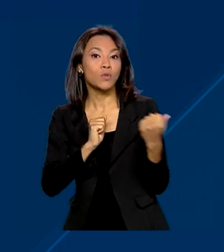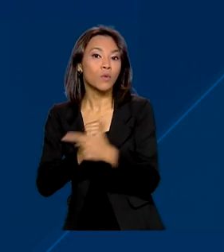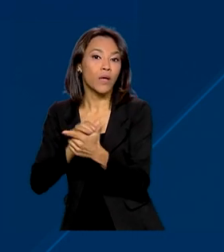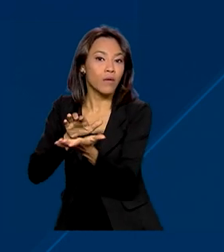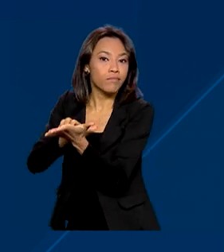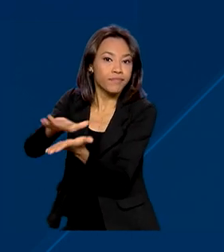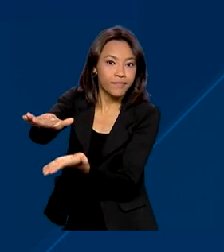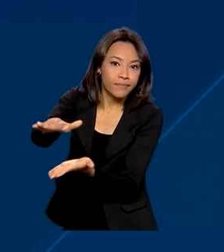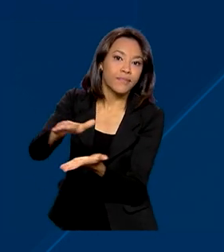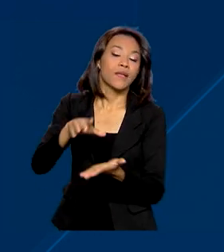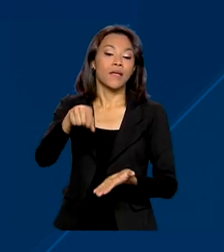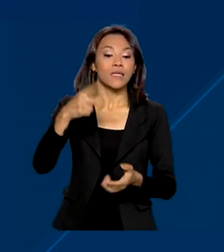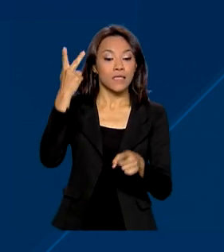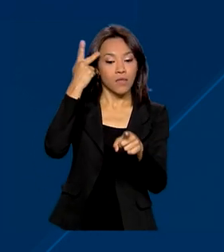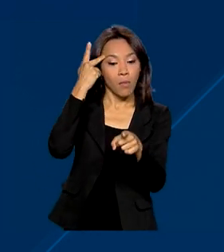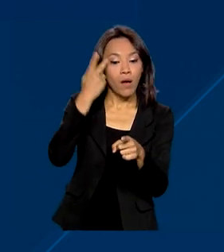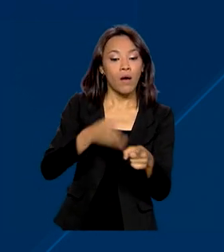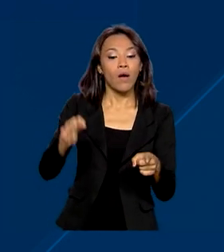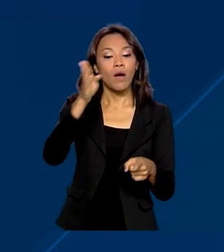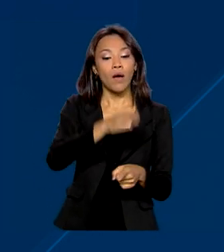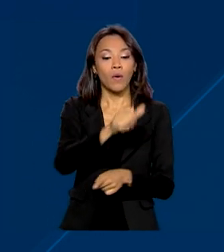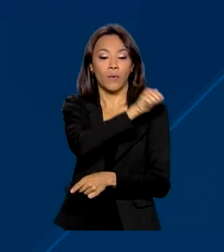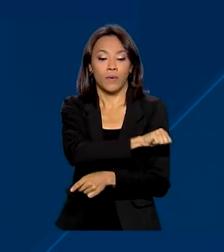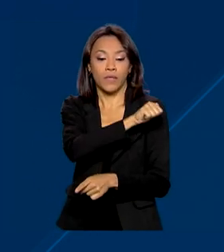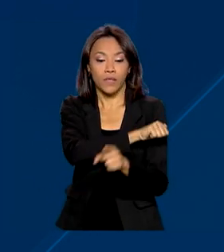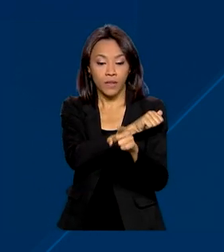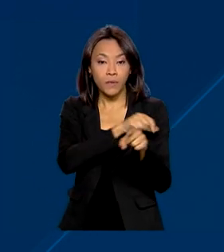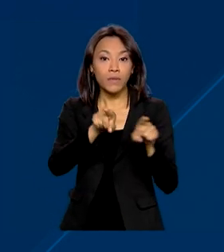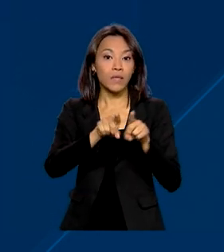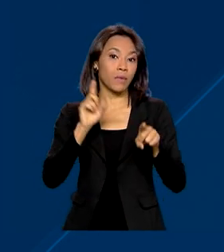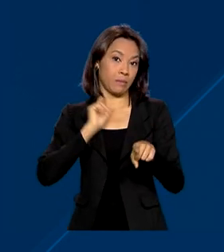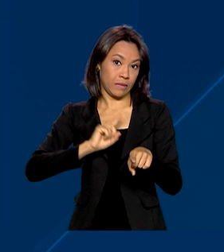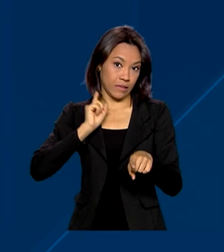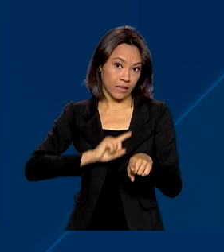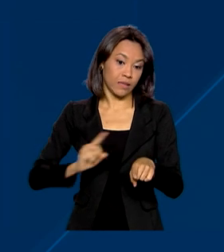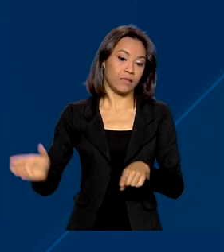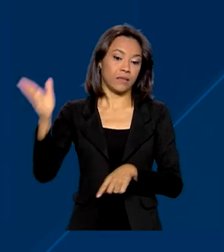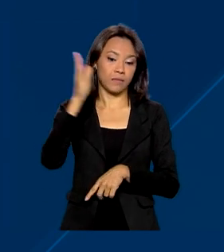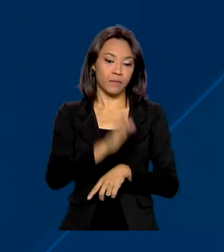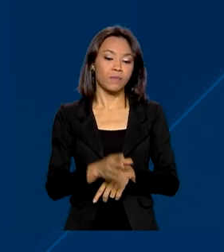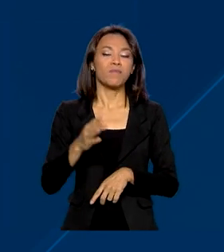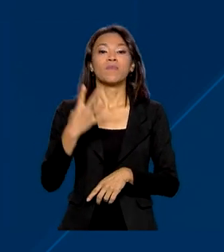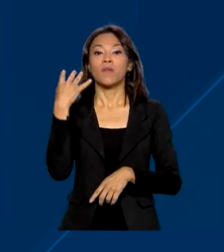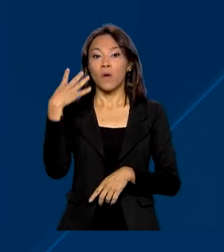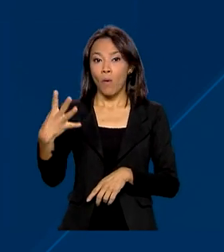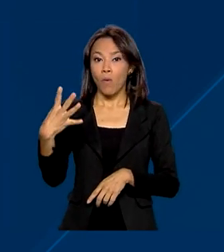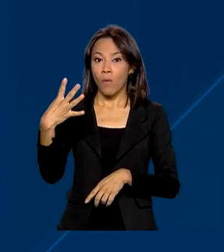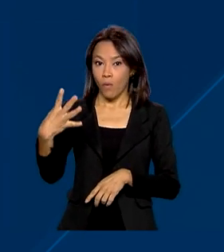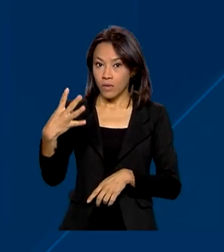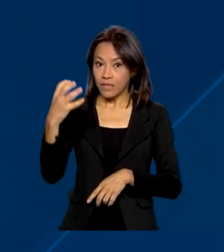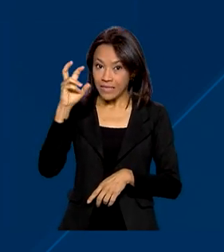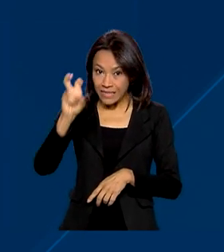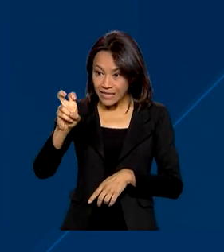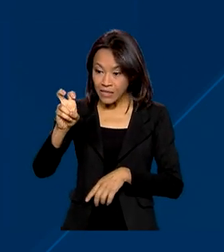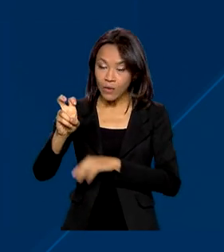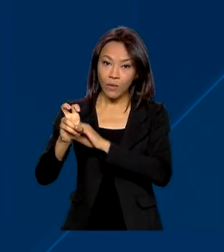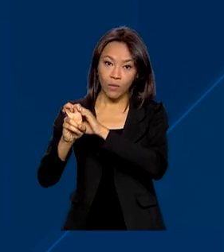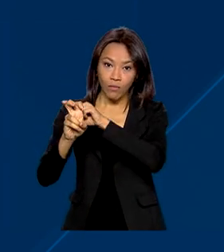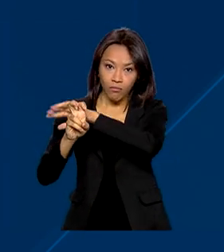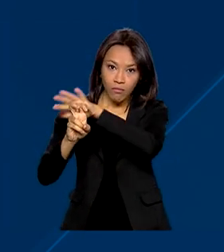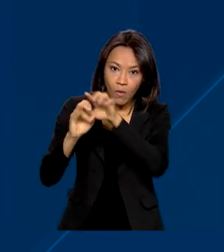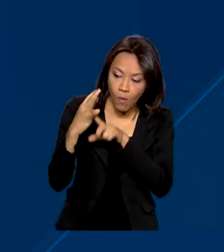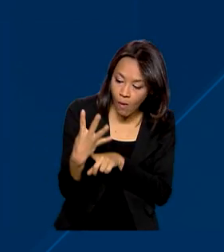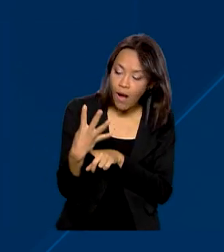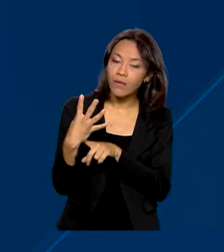com destaque para São Paulo, Rio de Janeiro e Minas Gerais. Quatro dos cinco setores de economia avaliados pelo Caged